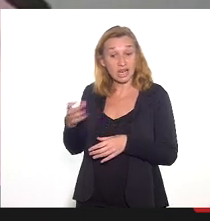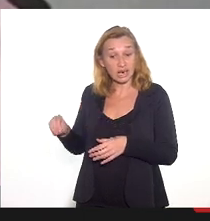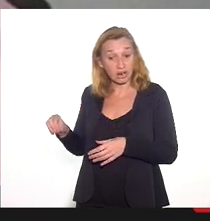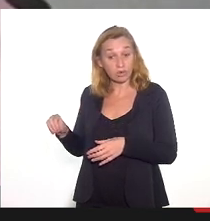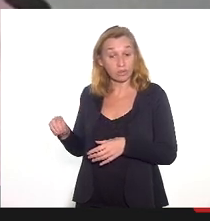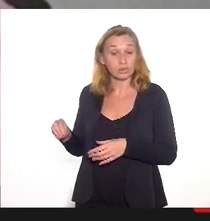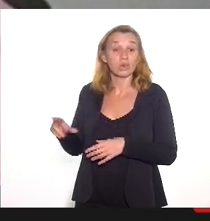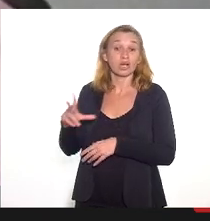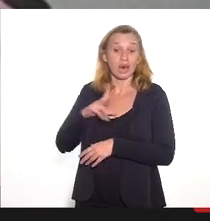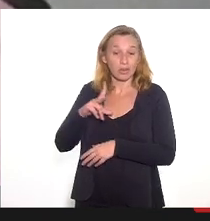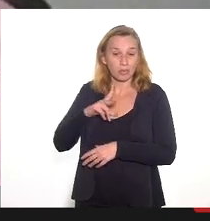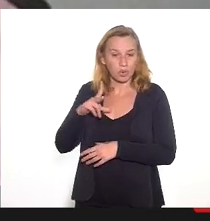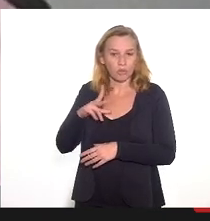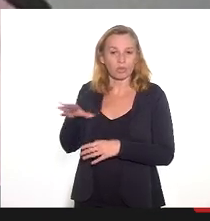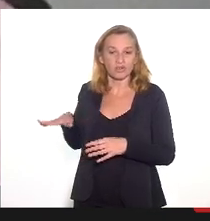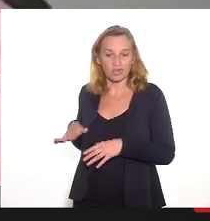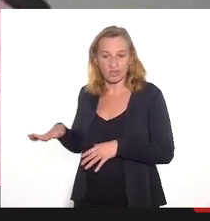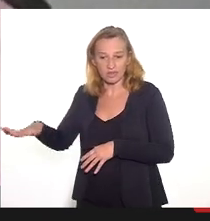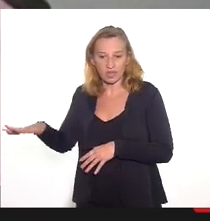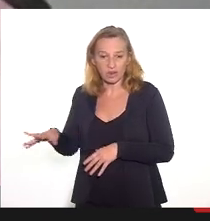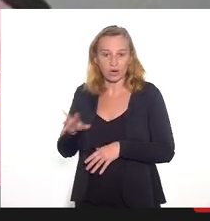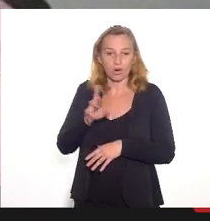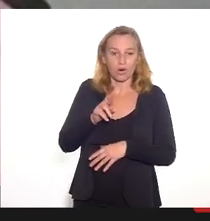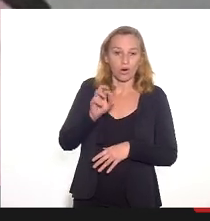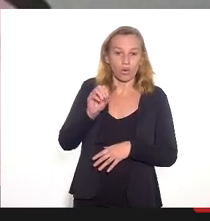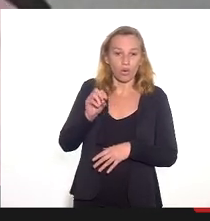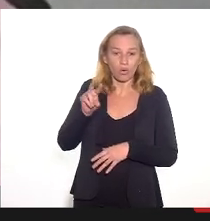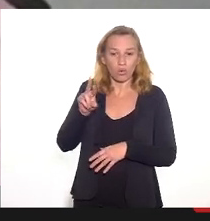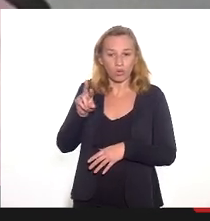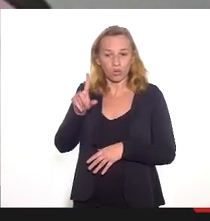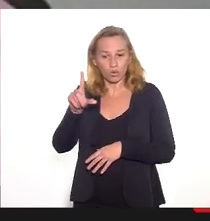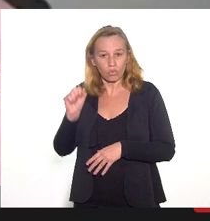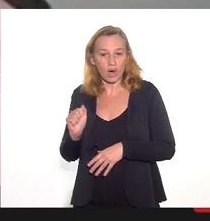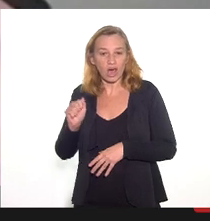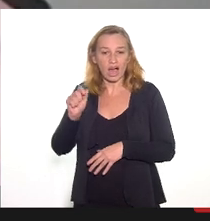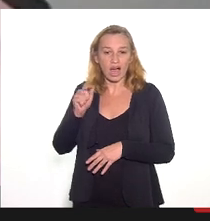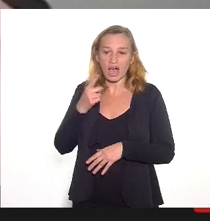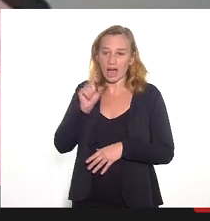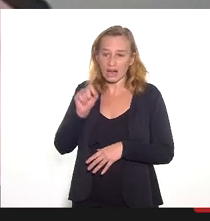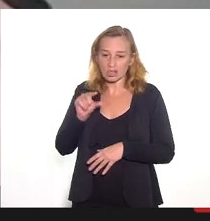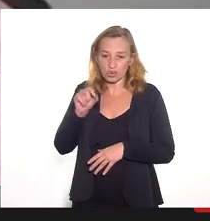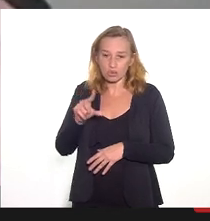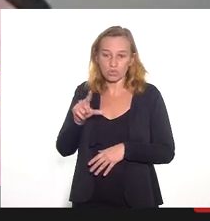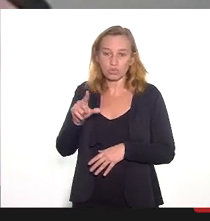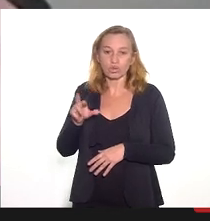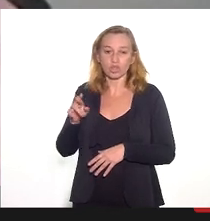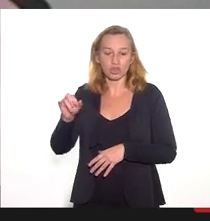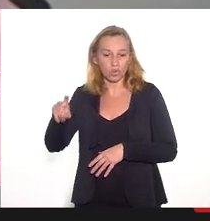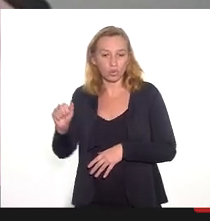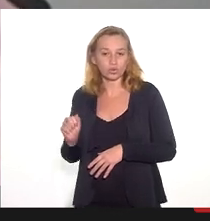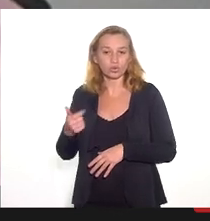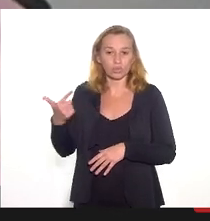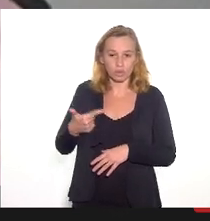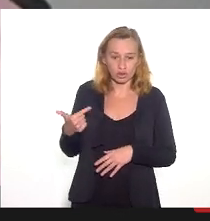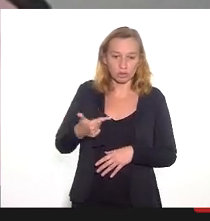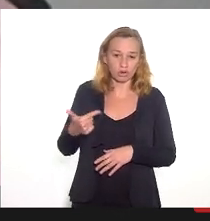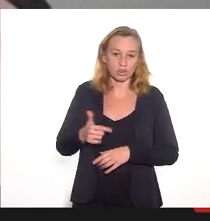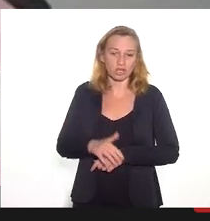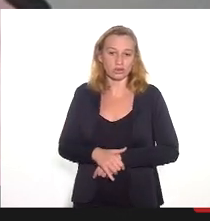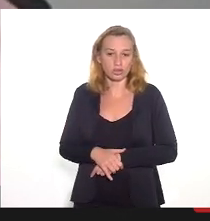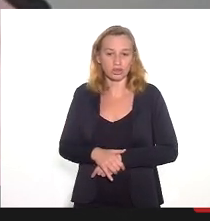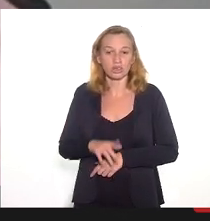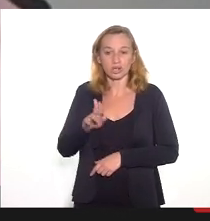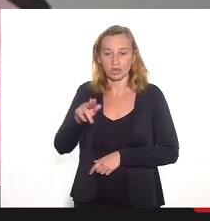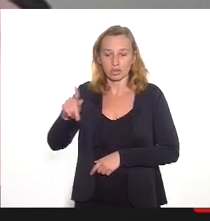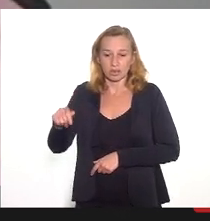é a própria comunidade do Rolais 1, do Rolais 2 e pega a demanda da comunidade da favela do Aço. Então, essa